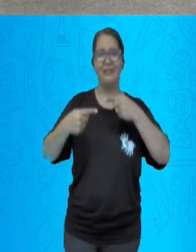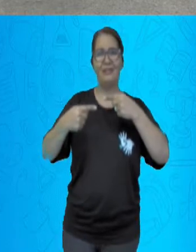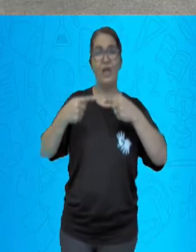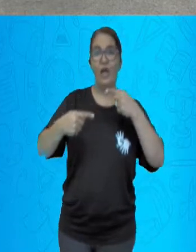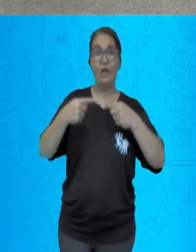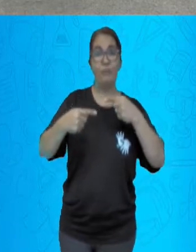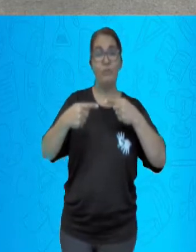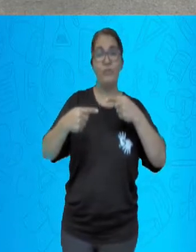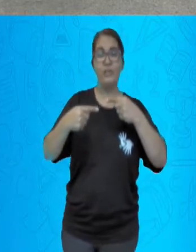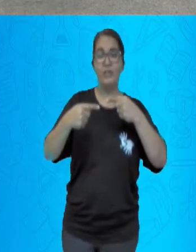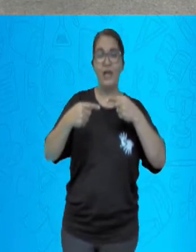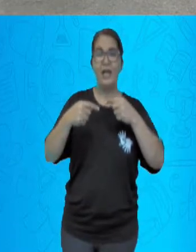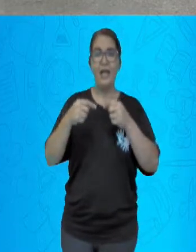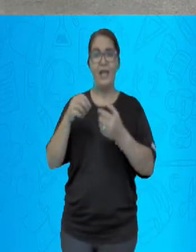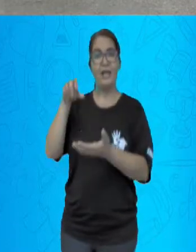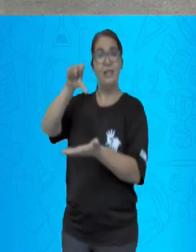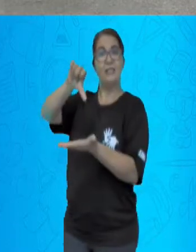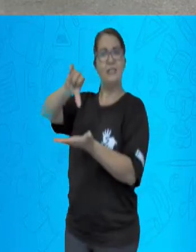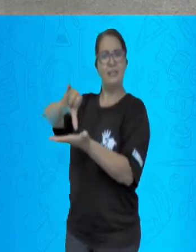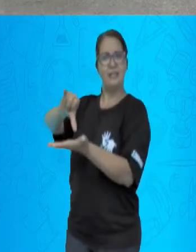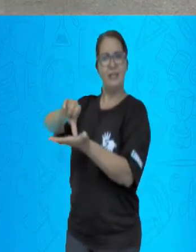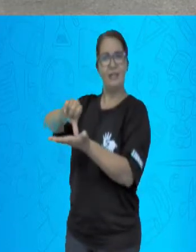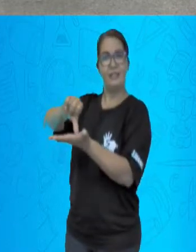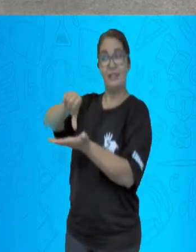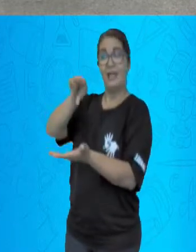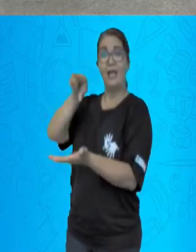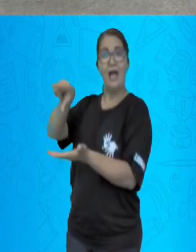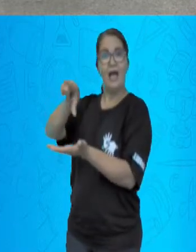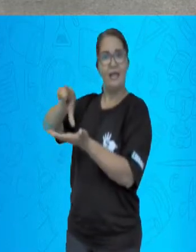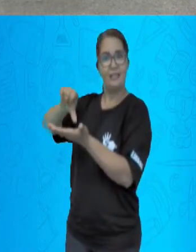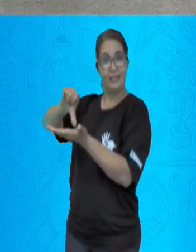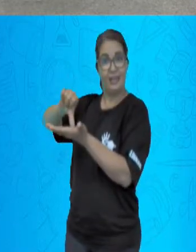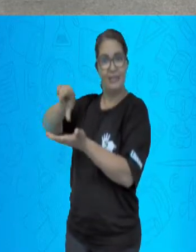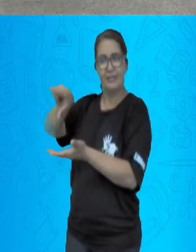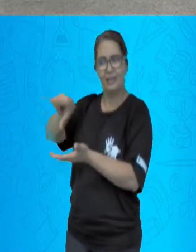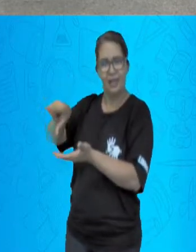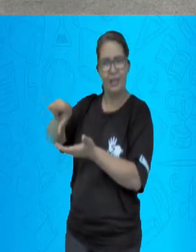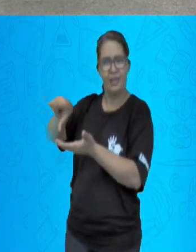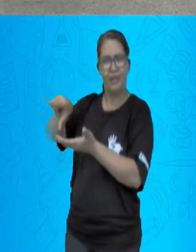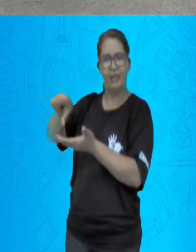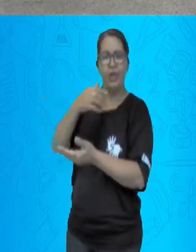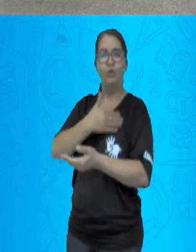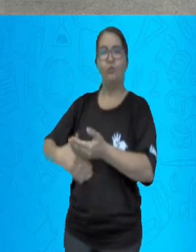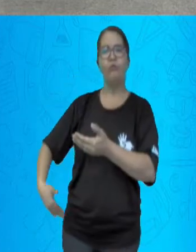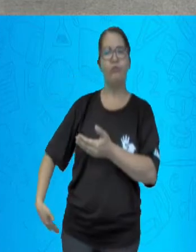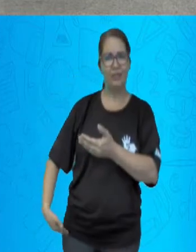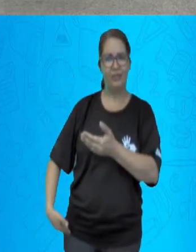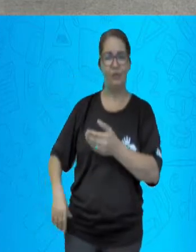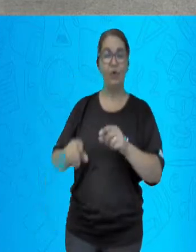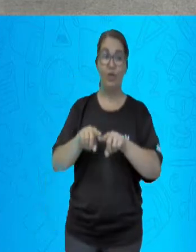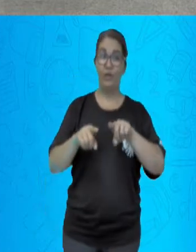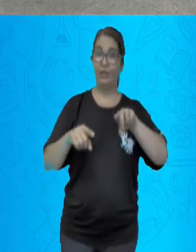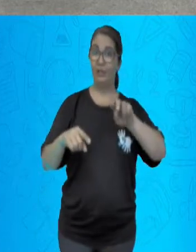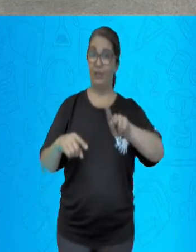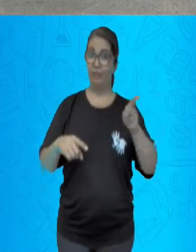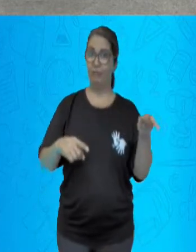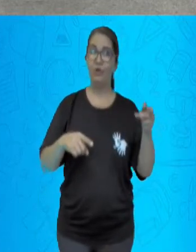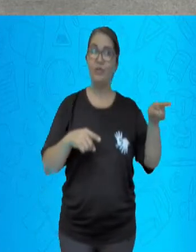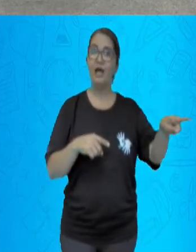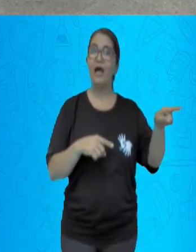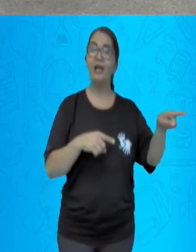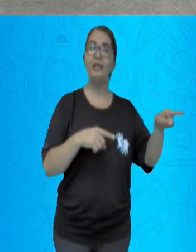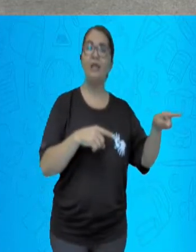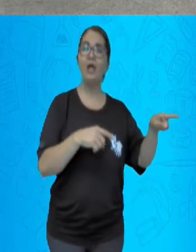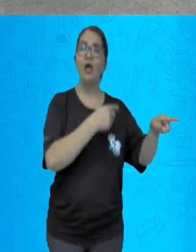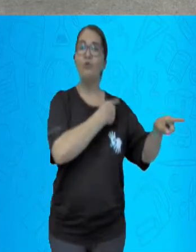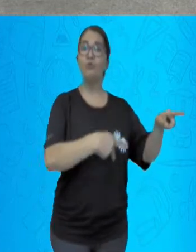do imperador e o país era administrado regionalmente pelos presidentes de províncias. O poder